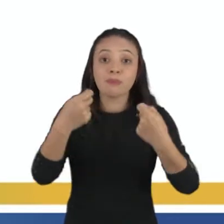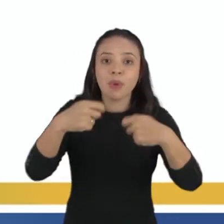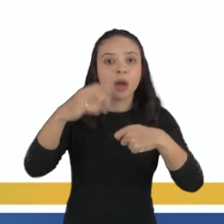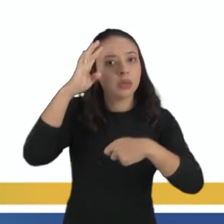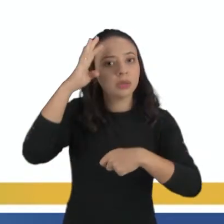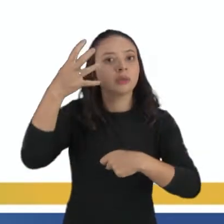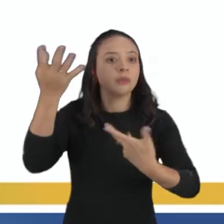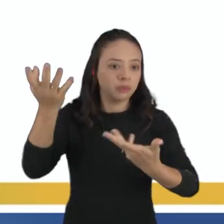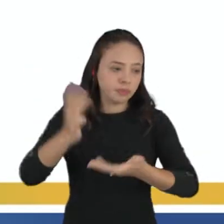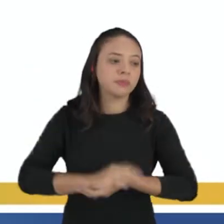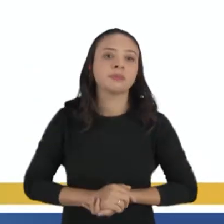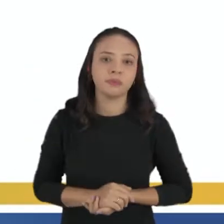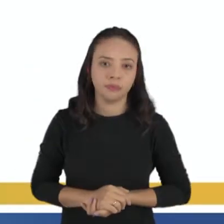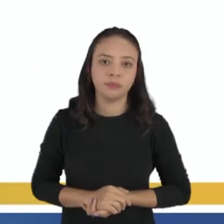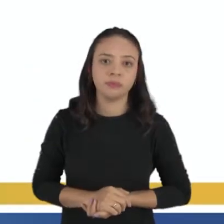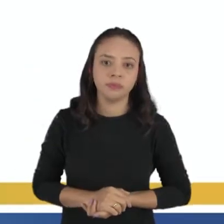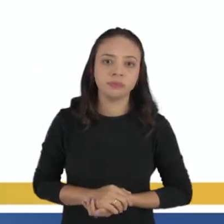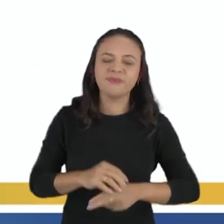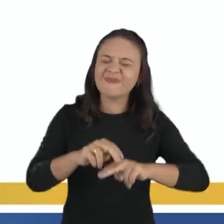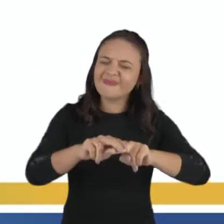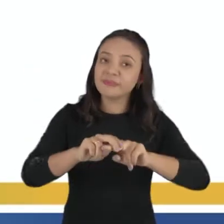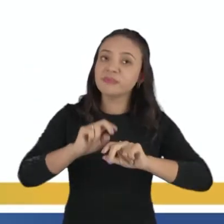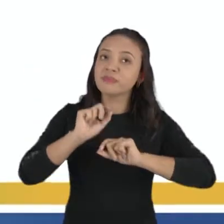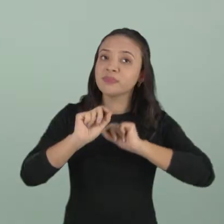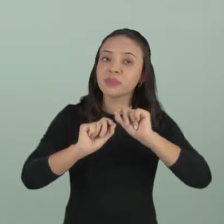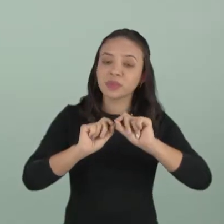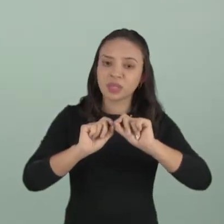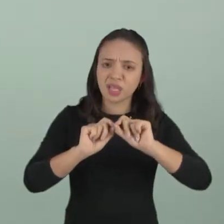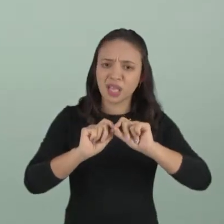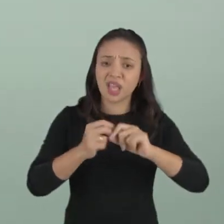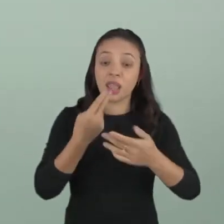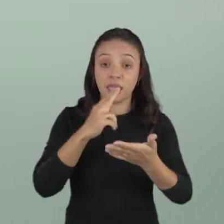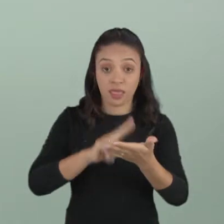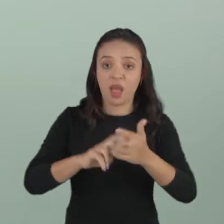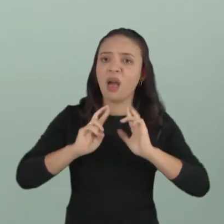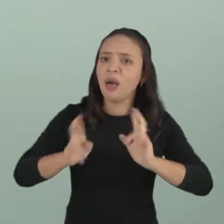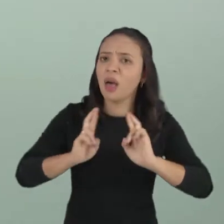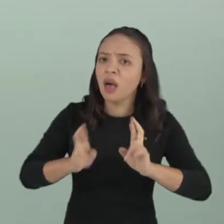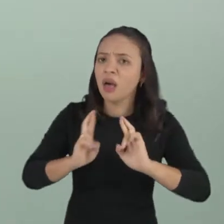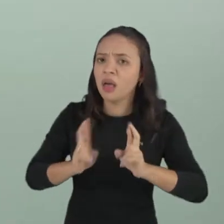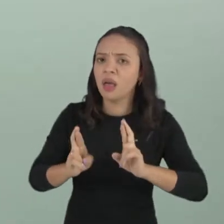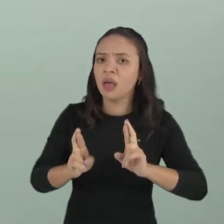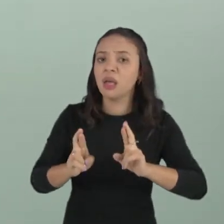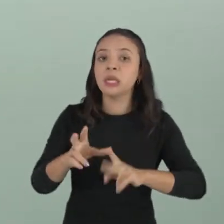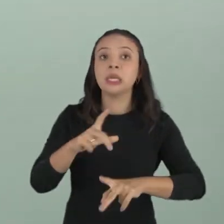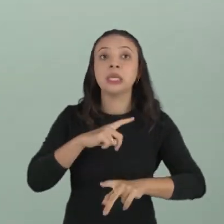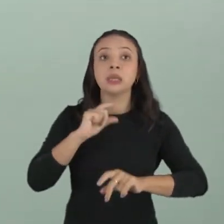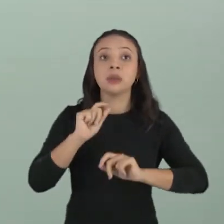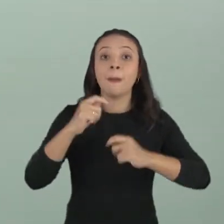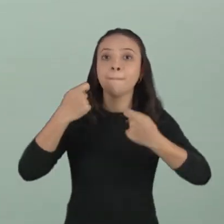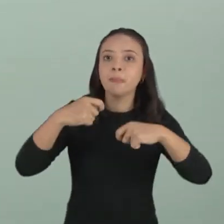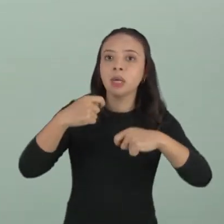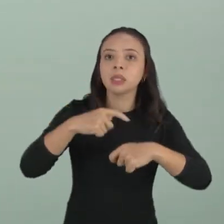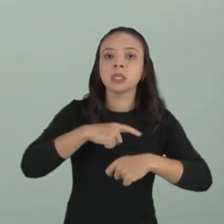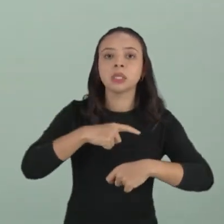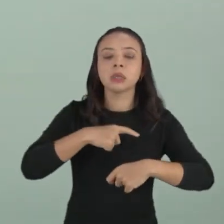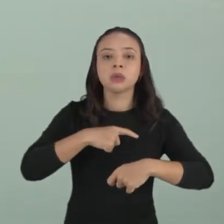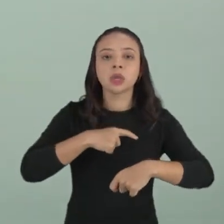portanto, resolvê-lo. É por isso que na carta de reclamação, tem de ter um tom